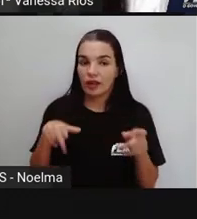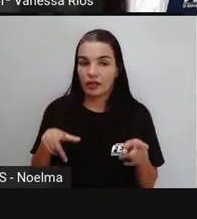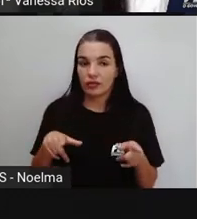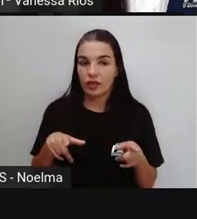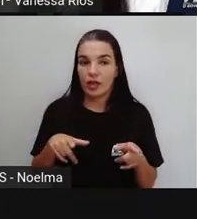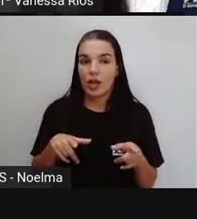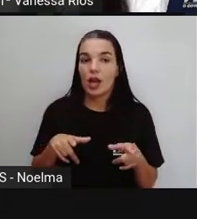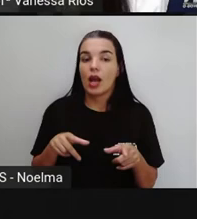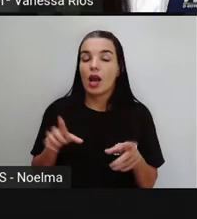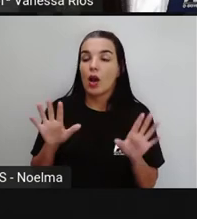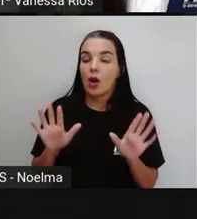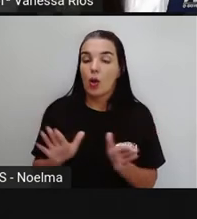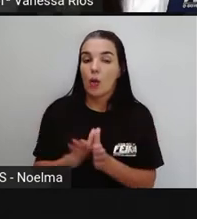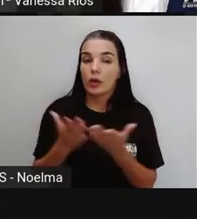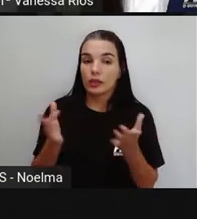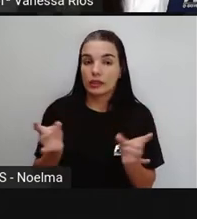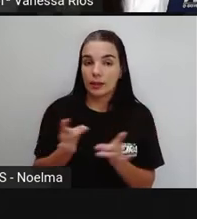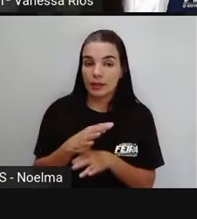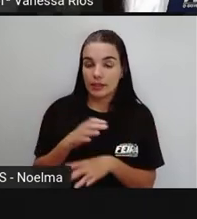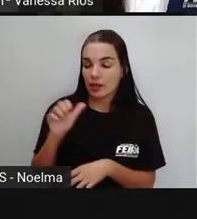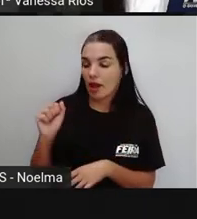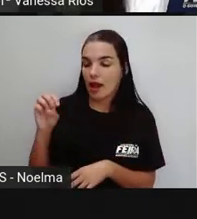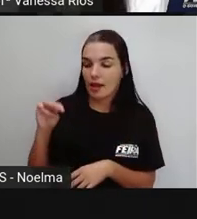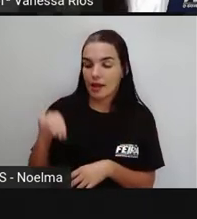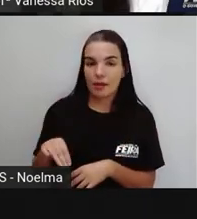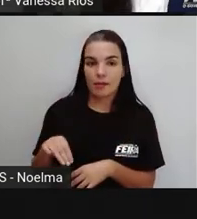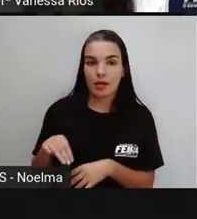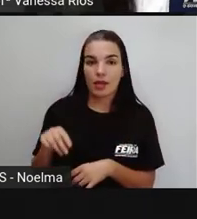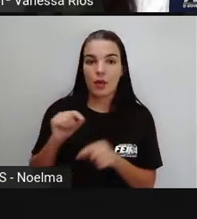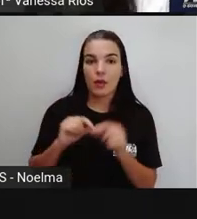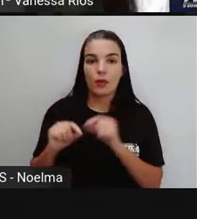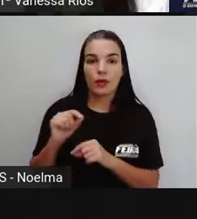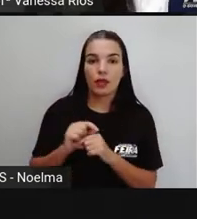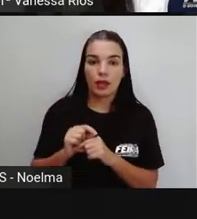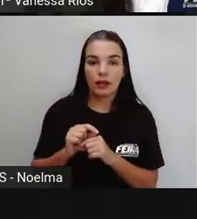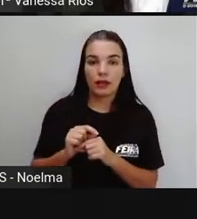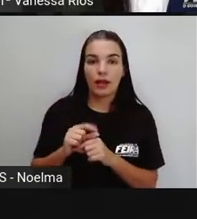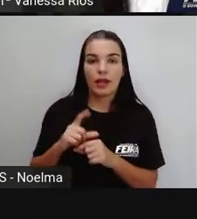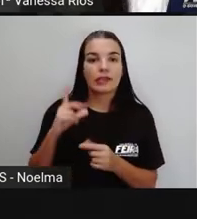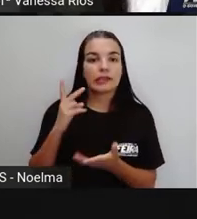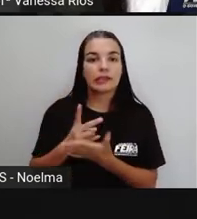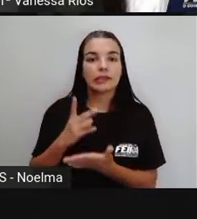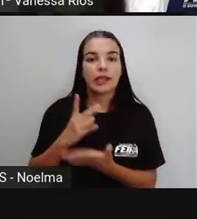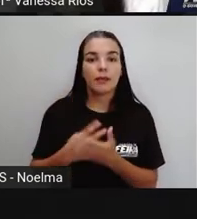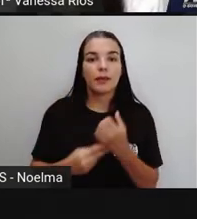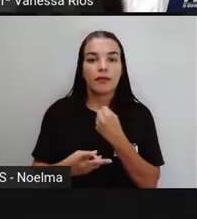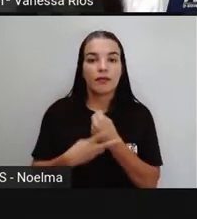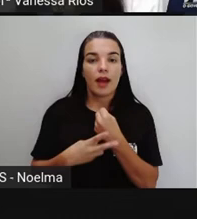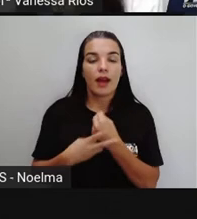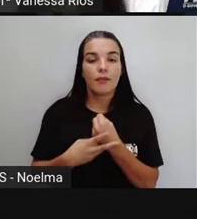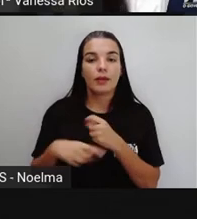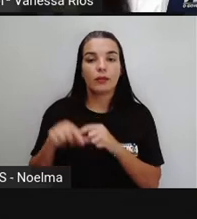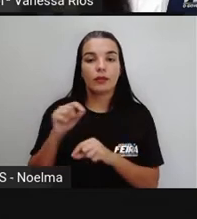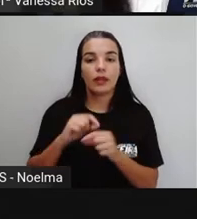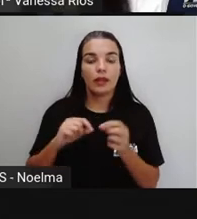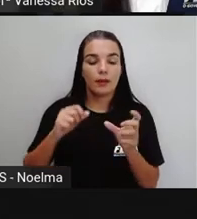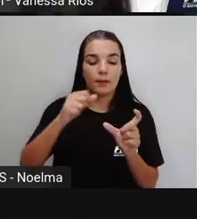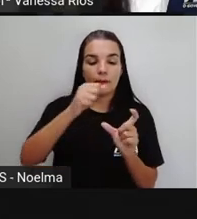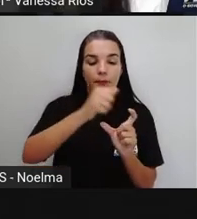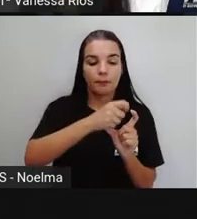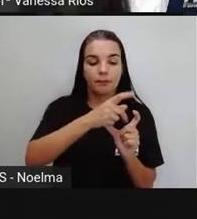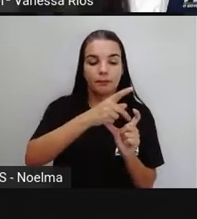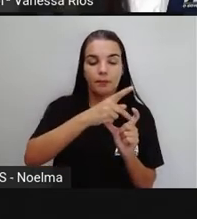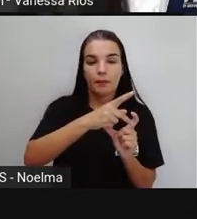terminação ão, as formas verbais são paroxítona. Tendo a penúltima sílaba como